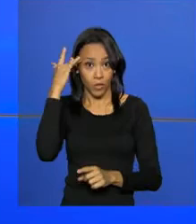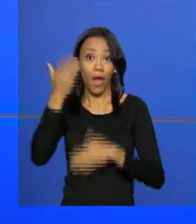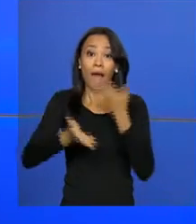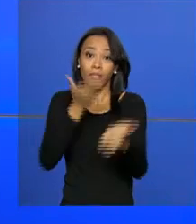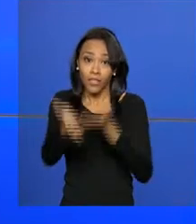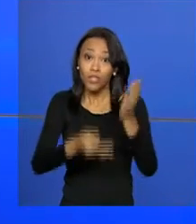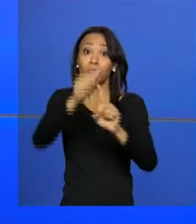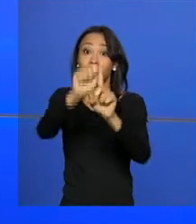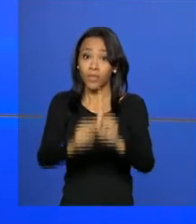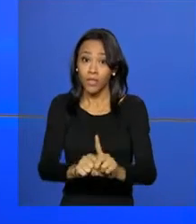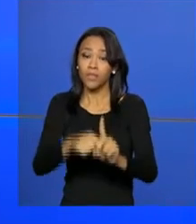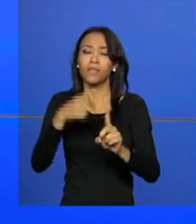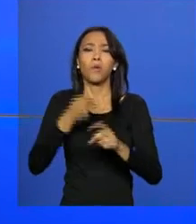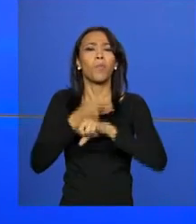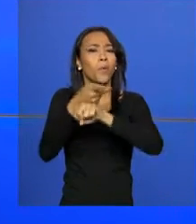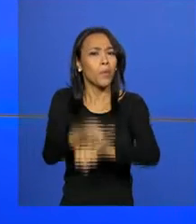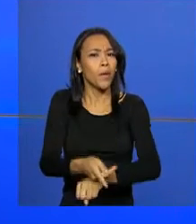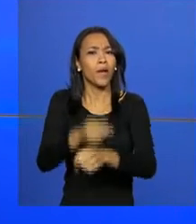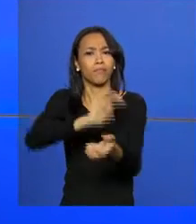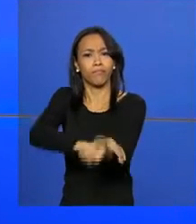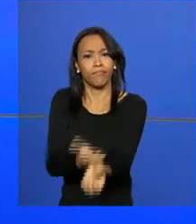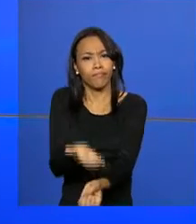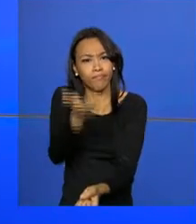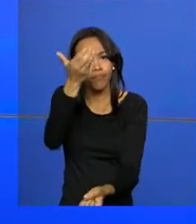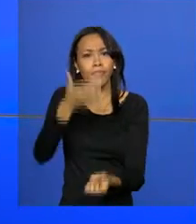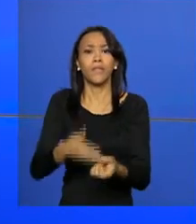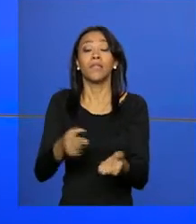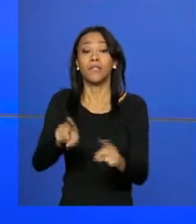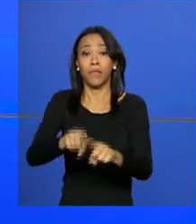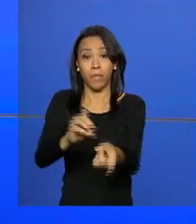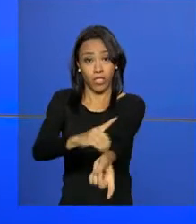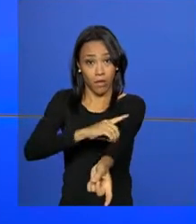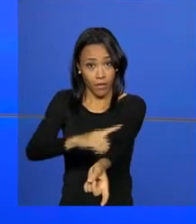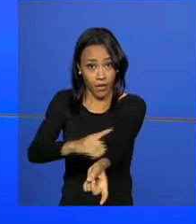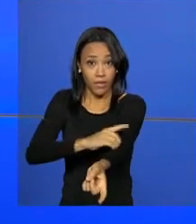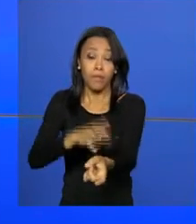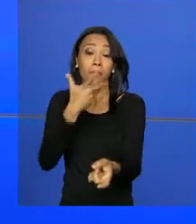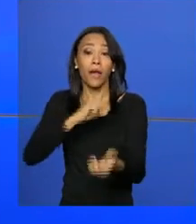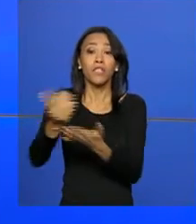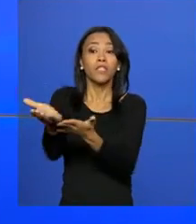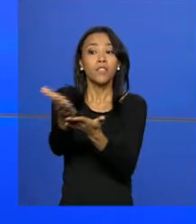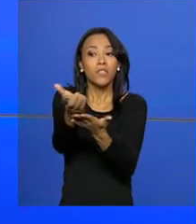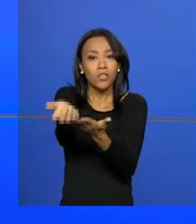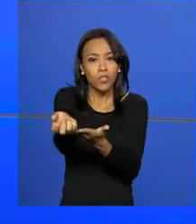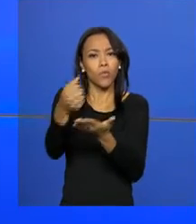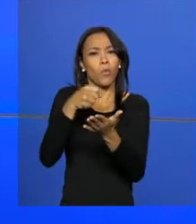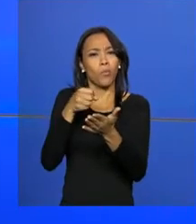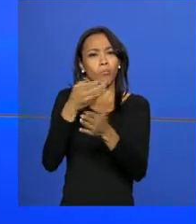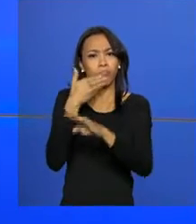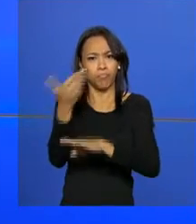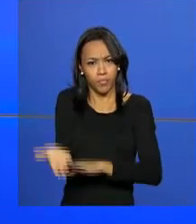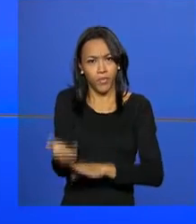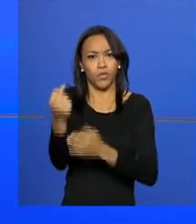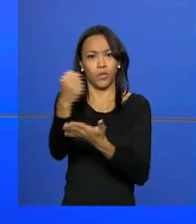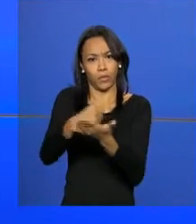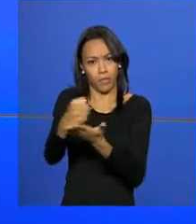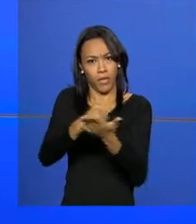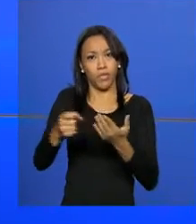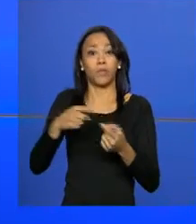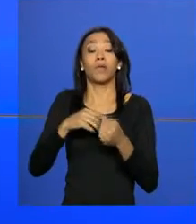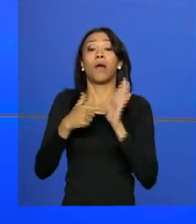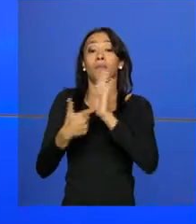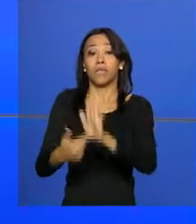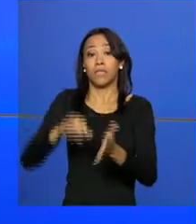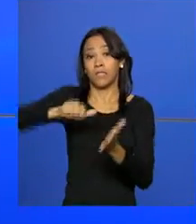mais procurados são para hipertensão e diabetes. Para retirar os medicamentos, o beneficiário deve apresentar identidade,